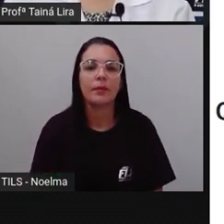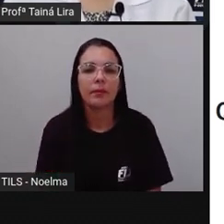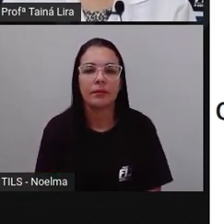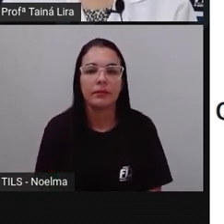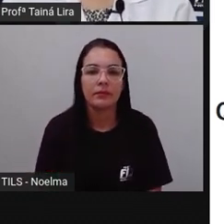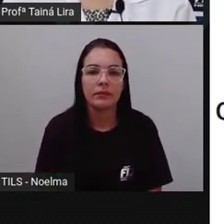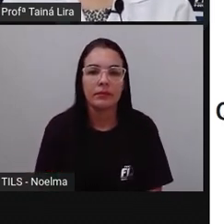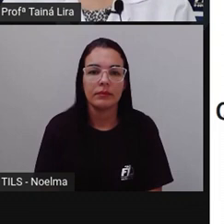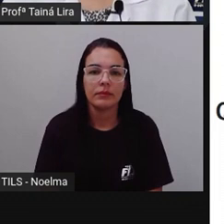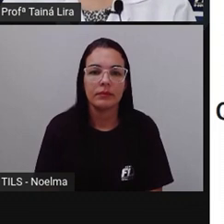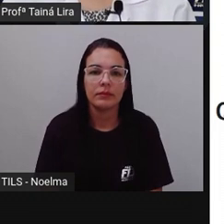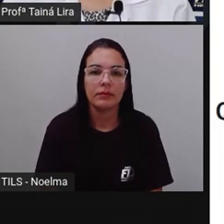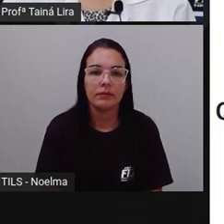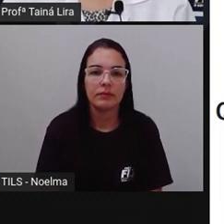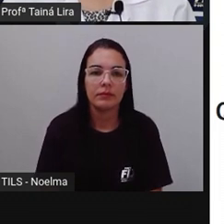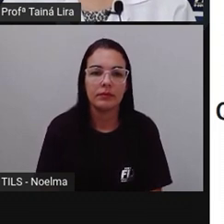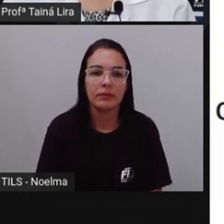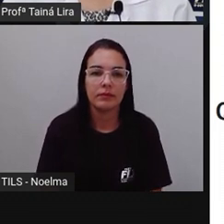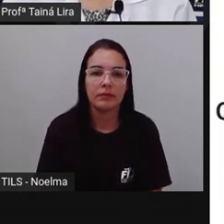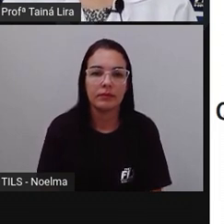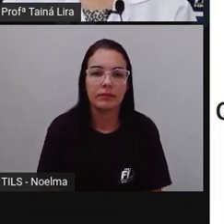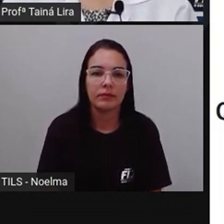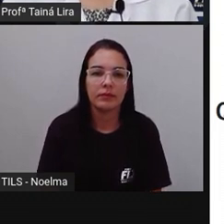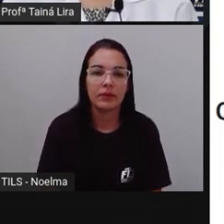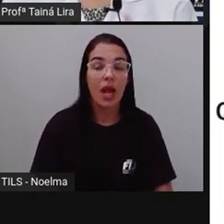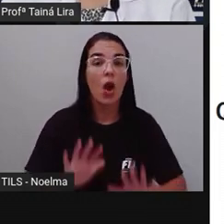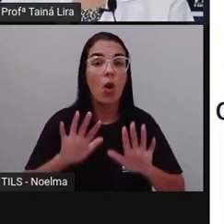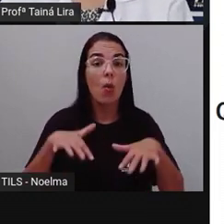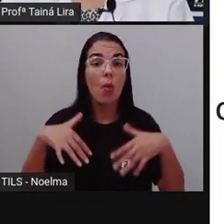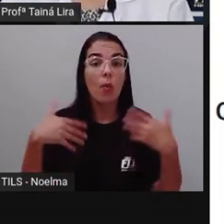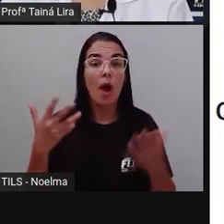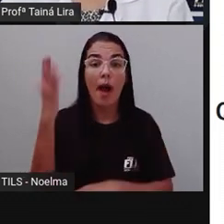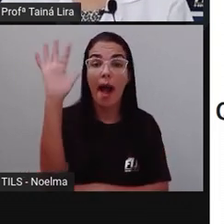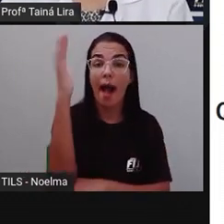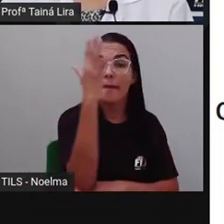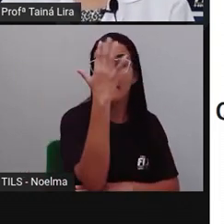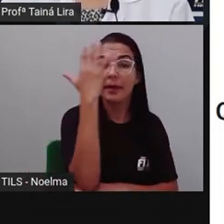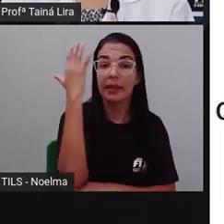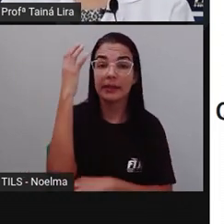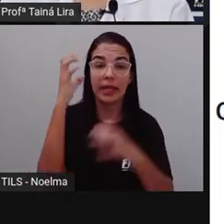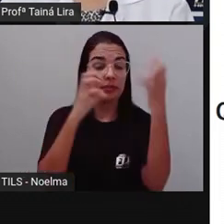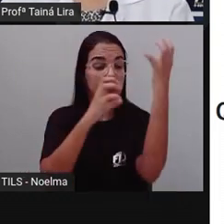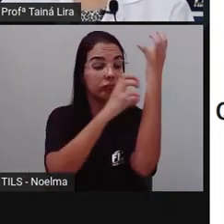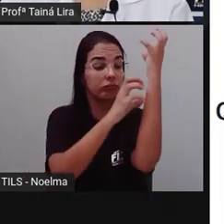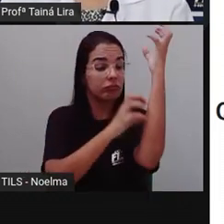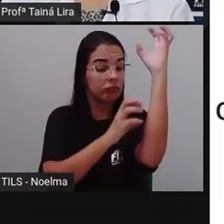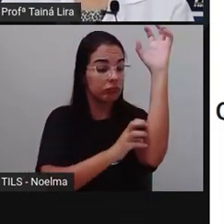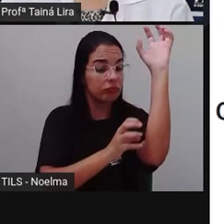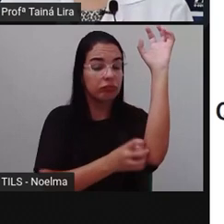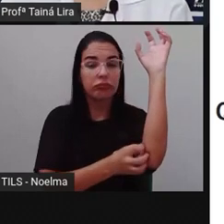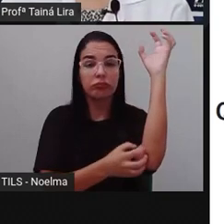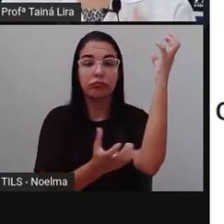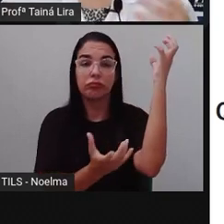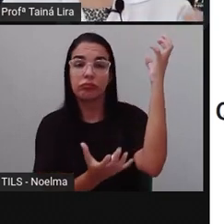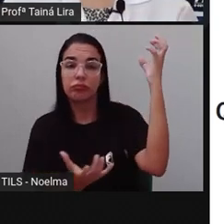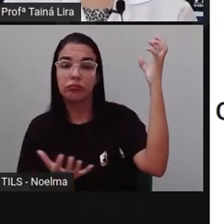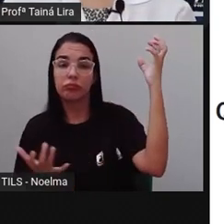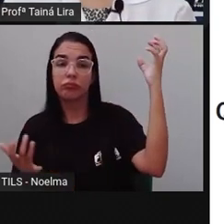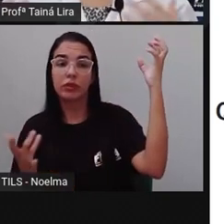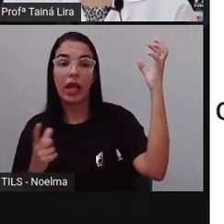Ele também pergunta aqui, Qual é a planta da caatinga, Que tem 200